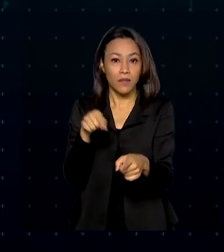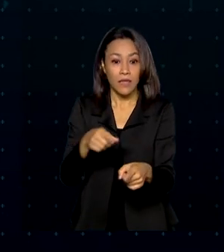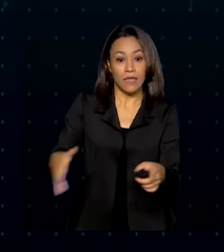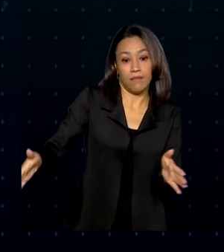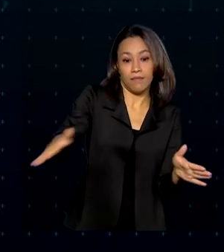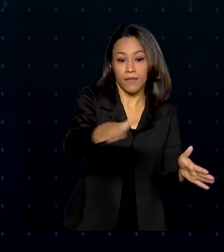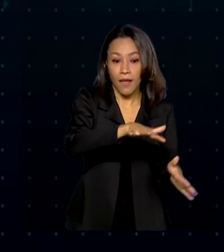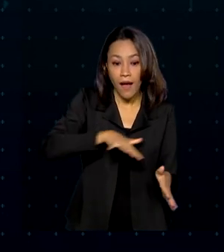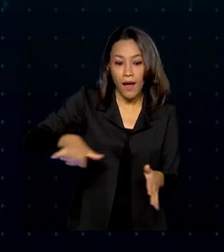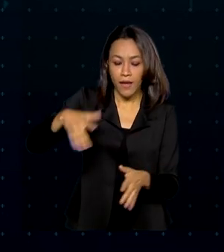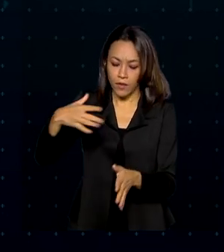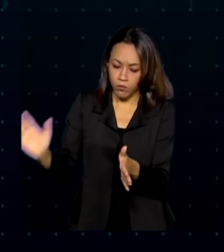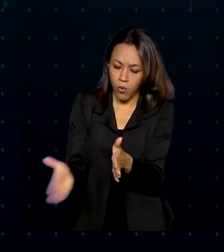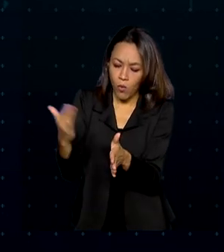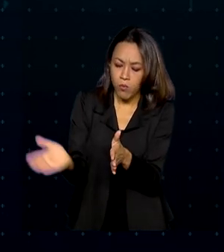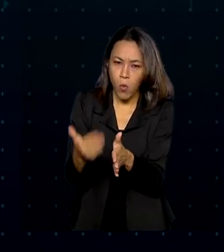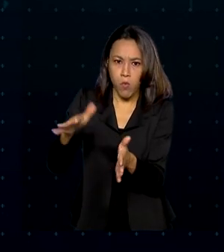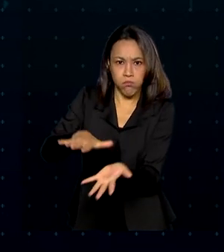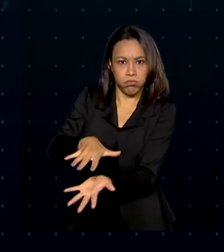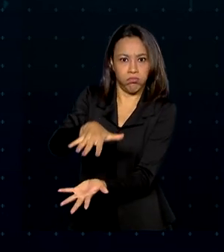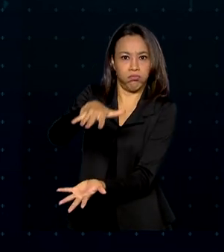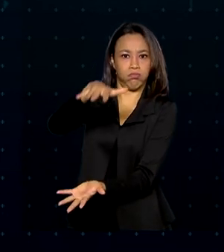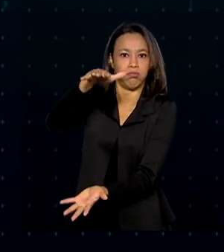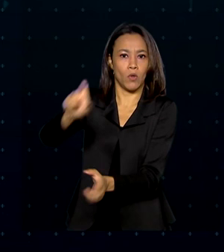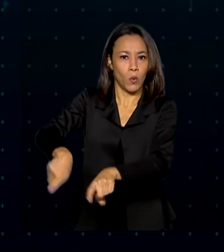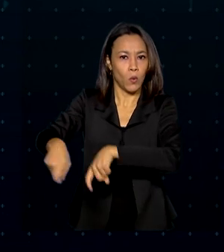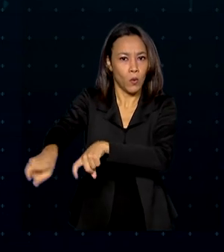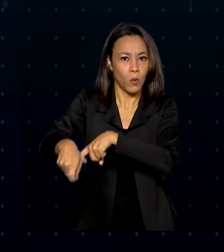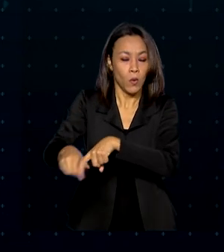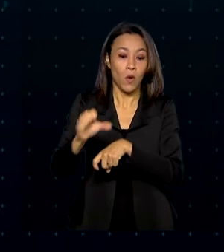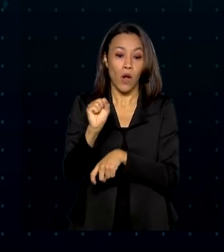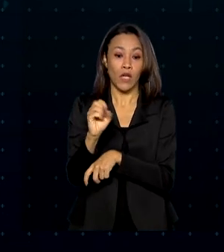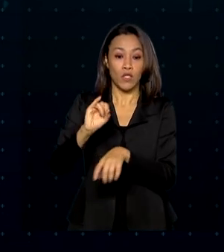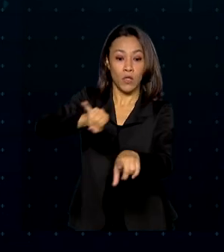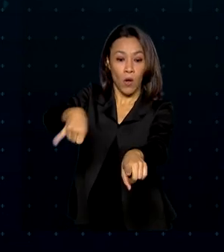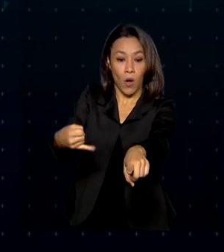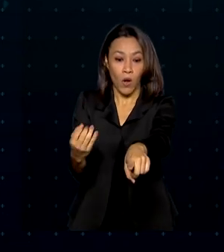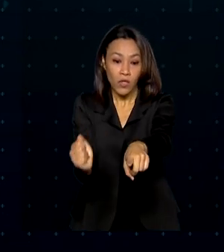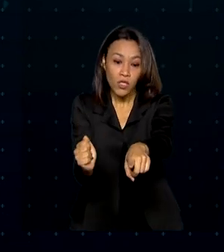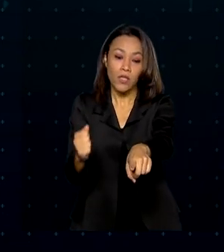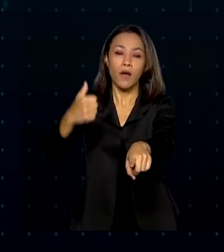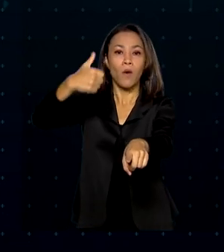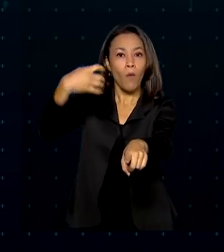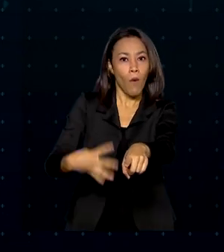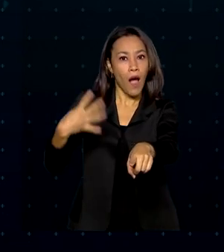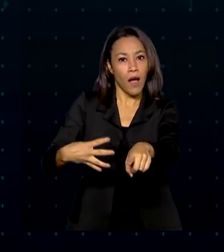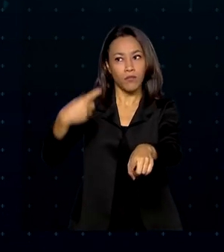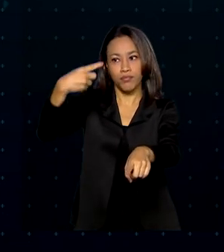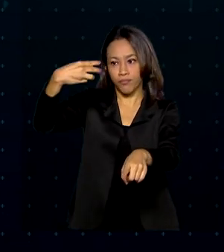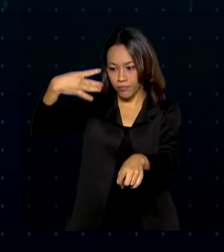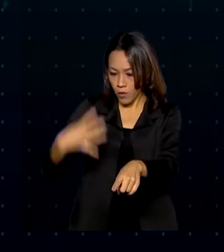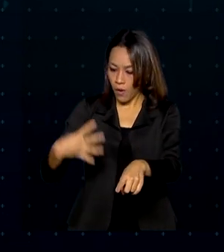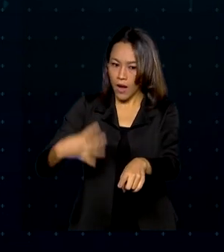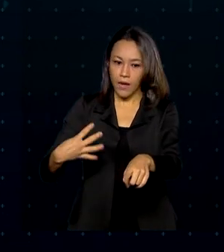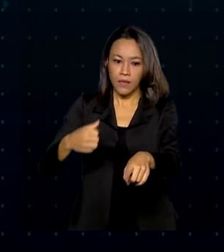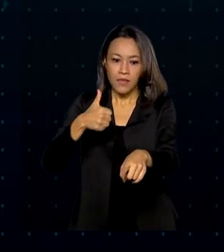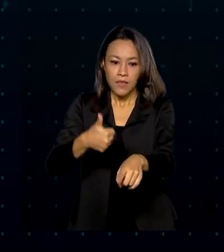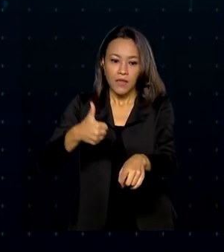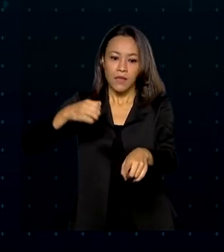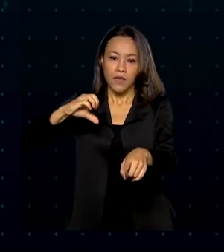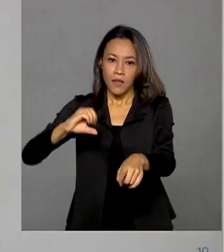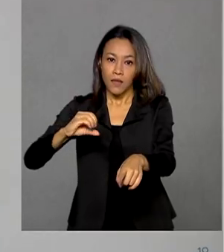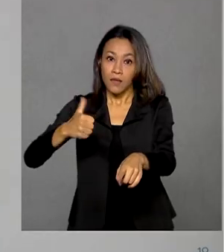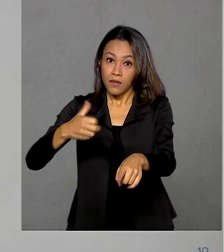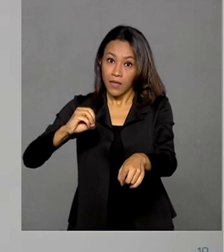agronegócio também apresentou alta. A soja ocupou a quarta posição, com 104,2 milhões de